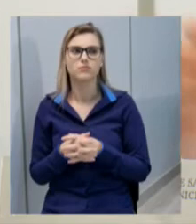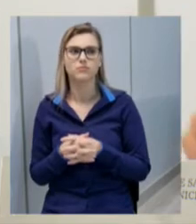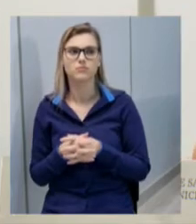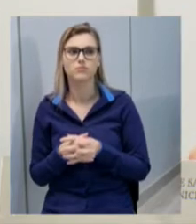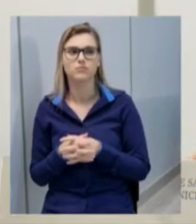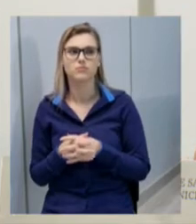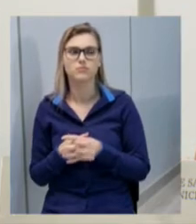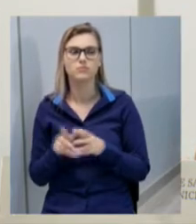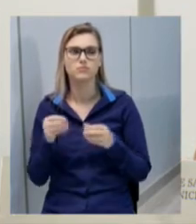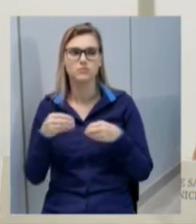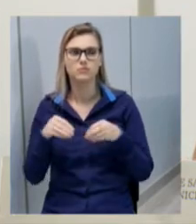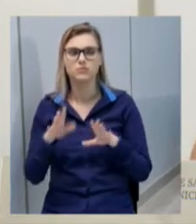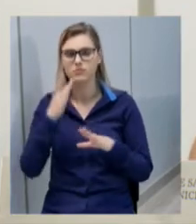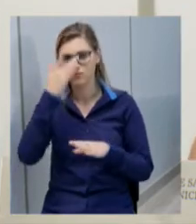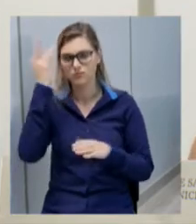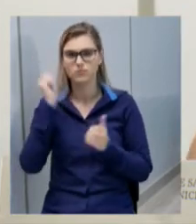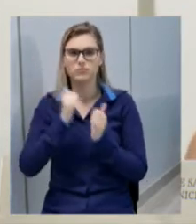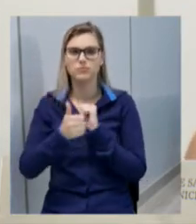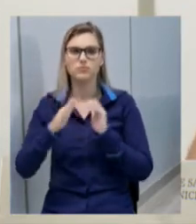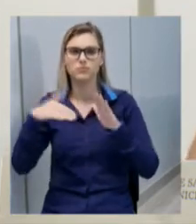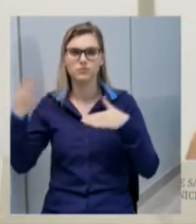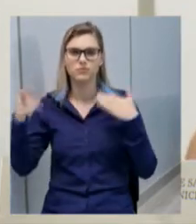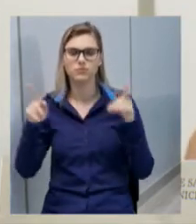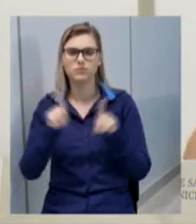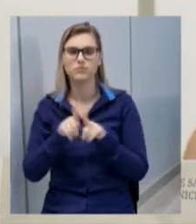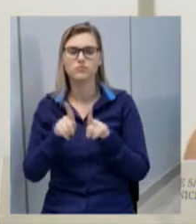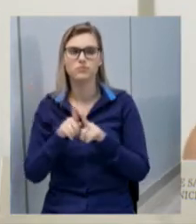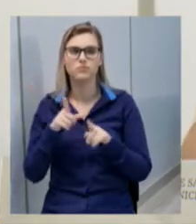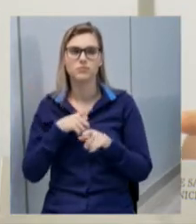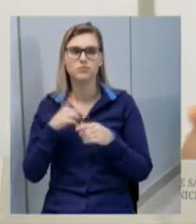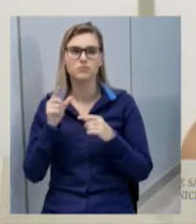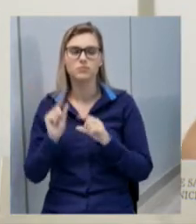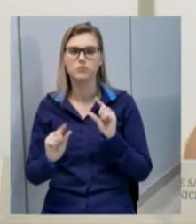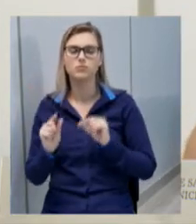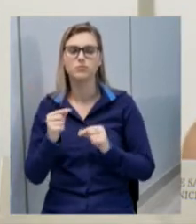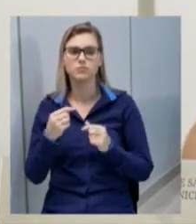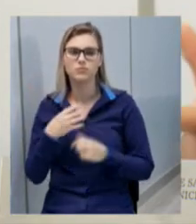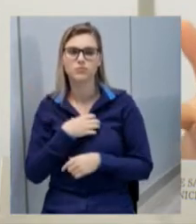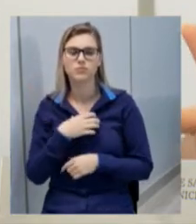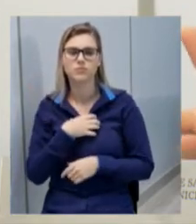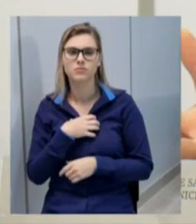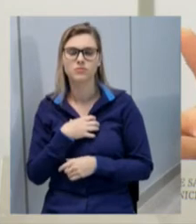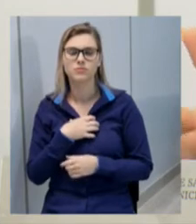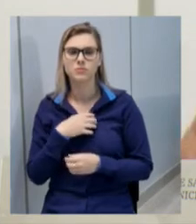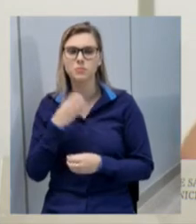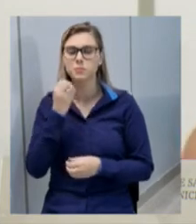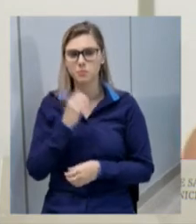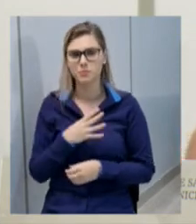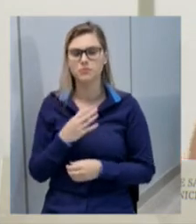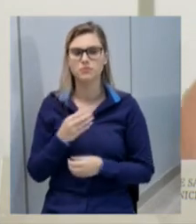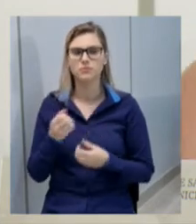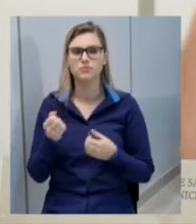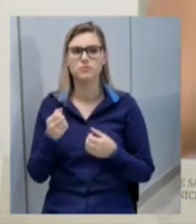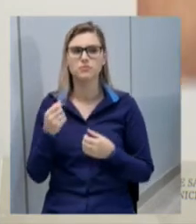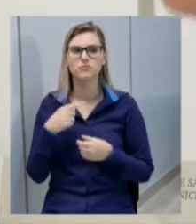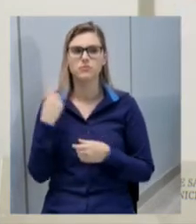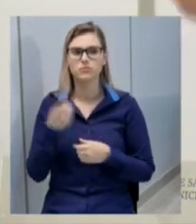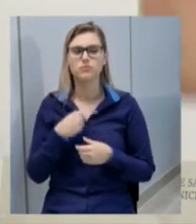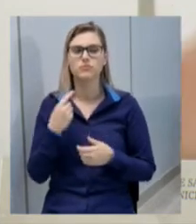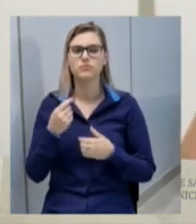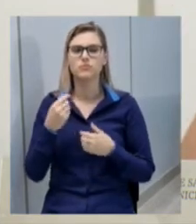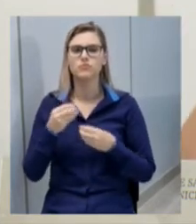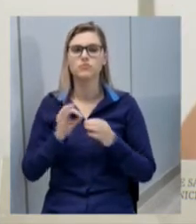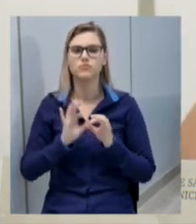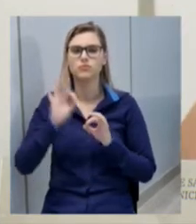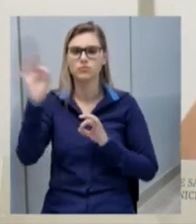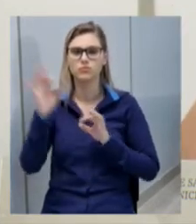levando o pessoal para jogos fora você também dá um pouco de conforto quando a gente é atleta fomos atleta você fazer uma viagem longa